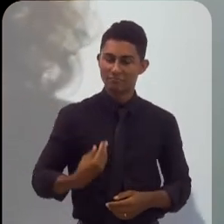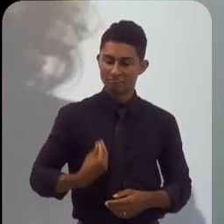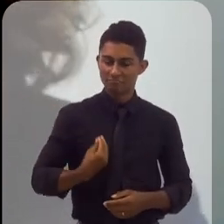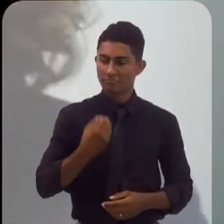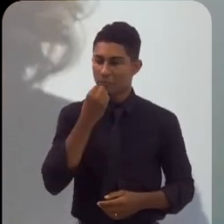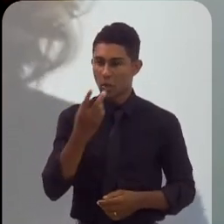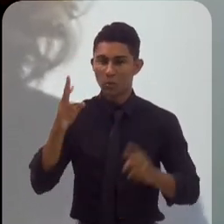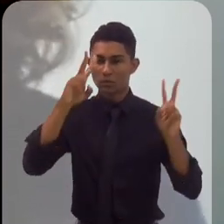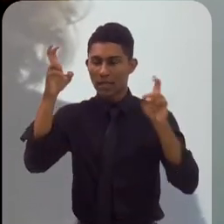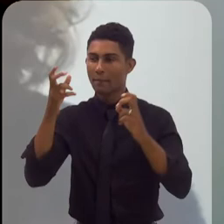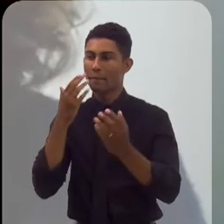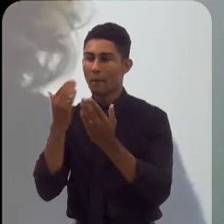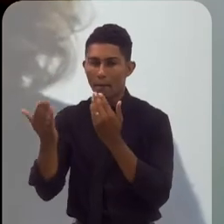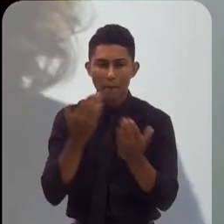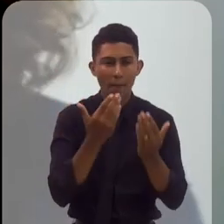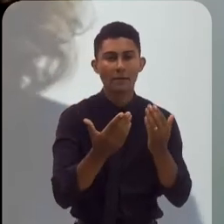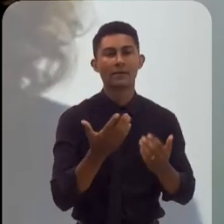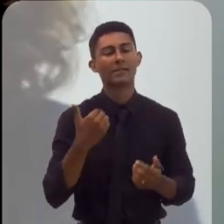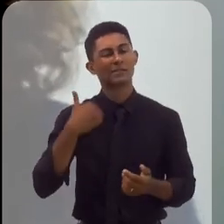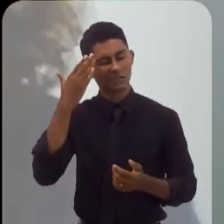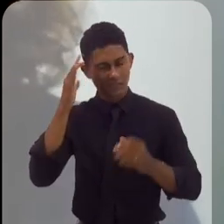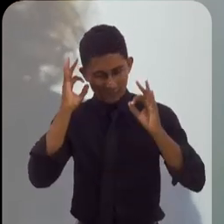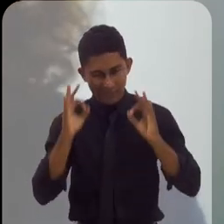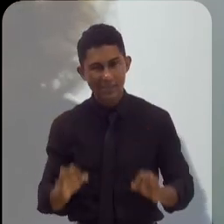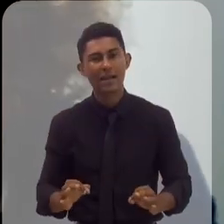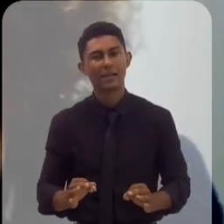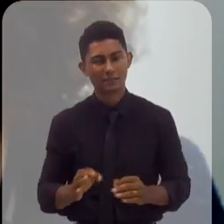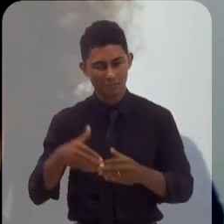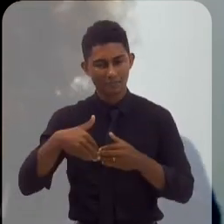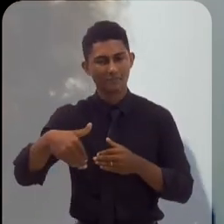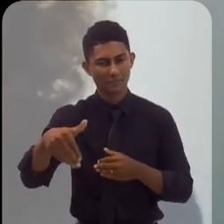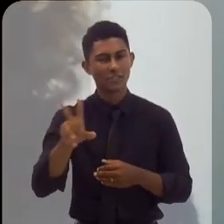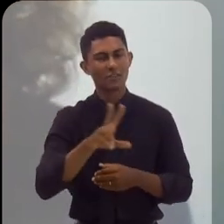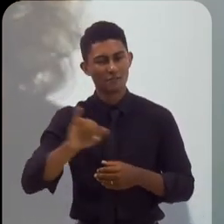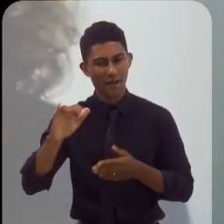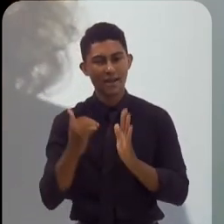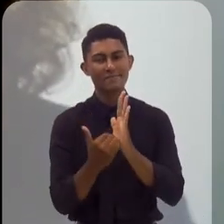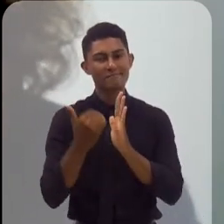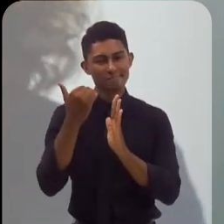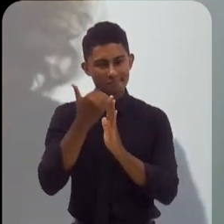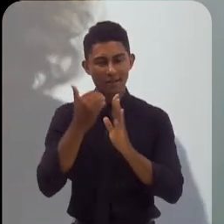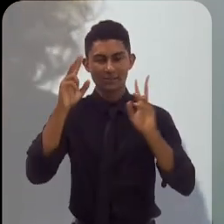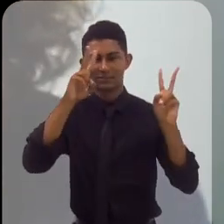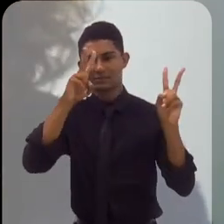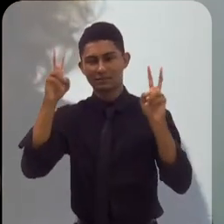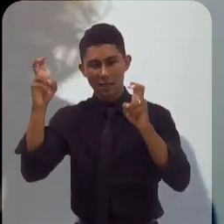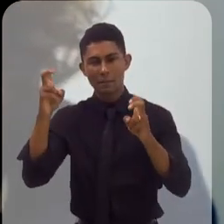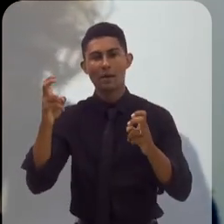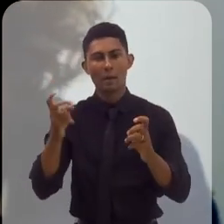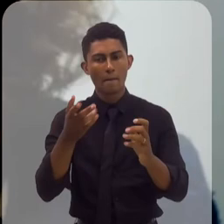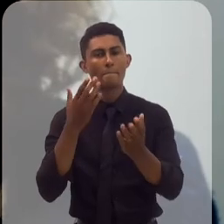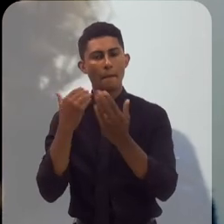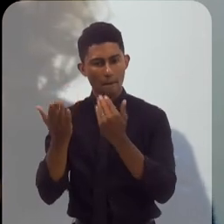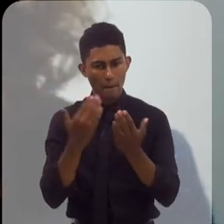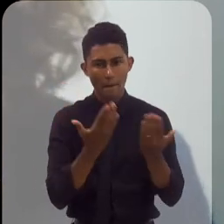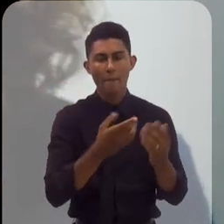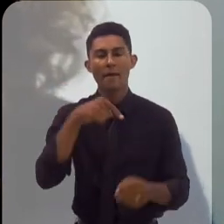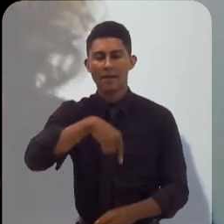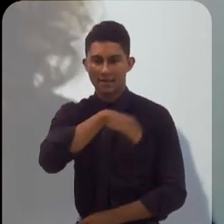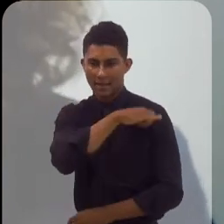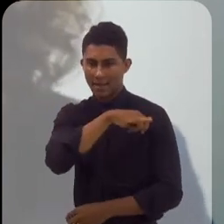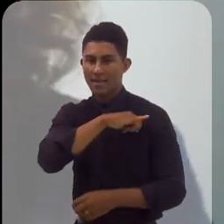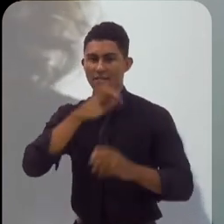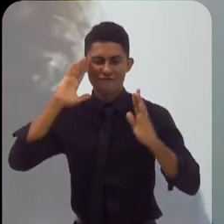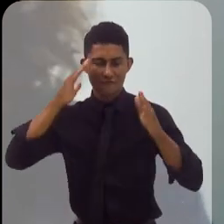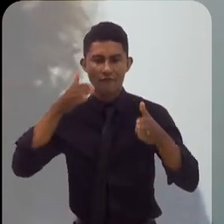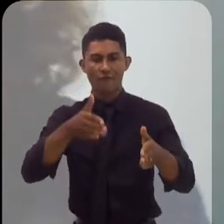com a gente para trazer esse tema. Eu tenho certeza que esse é só o primeiro de alguns programas que a gente vai trazer aqui